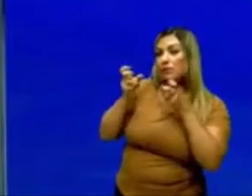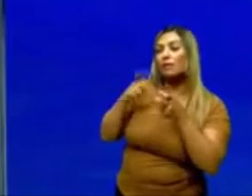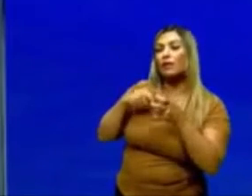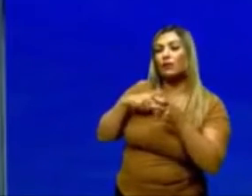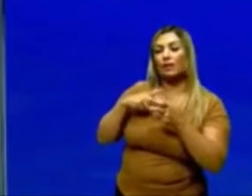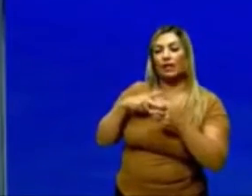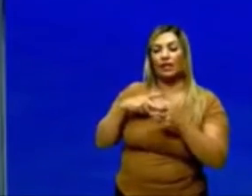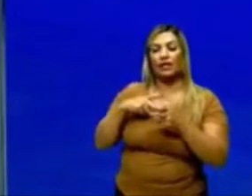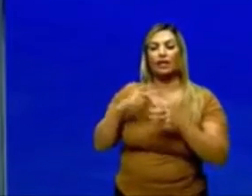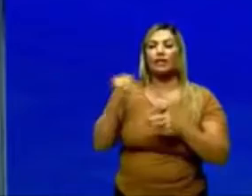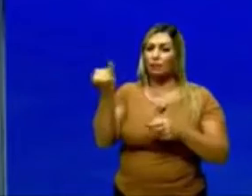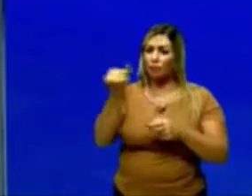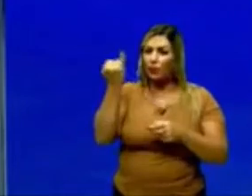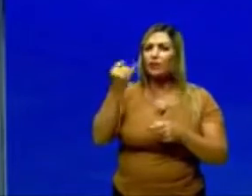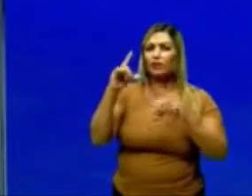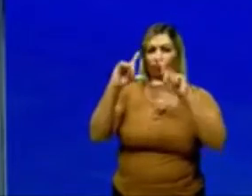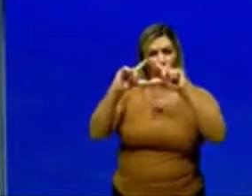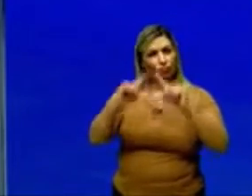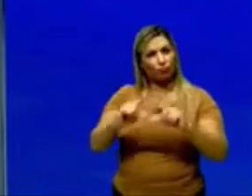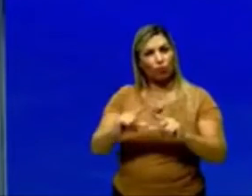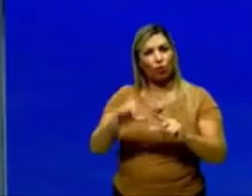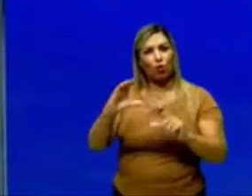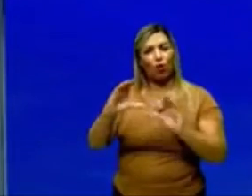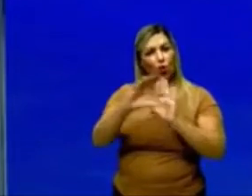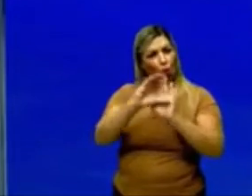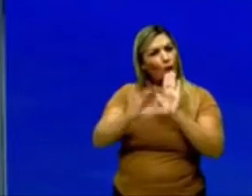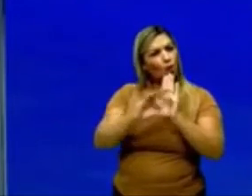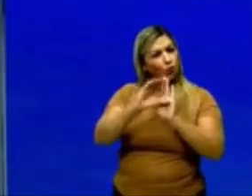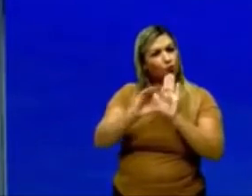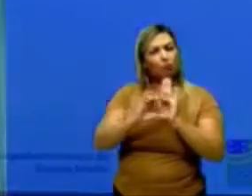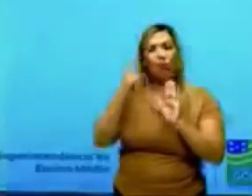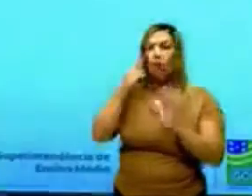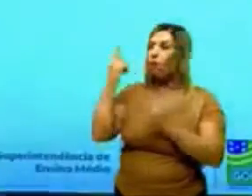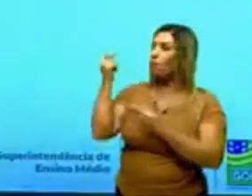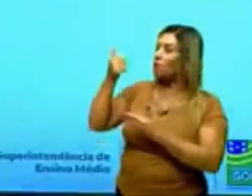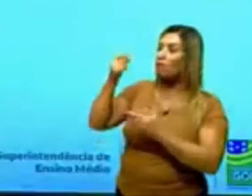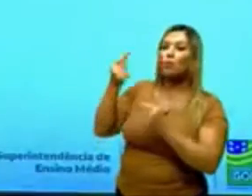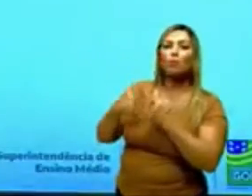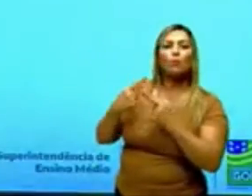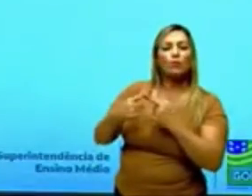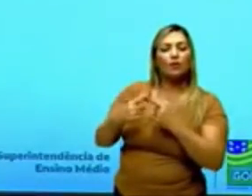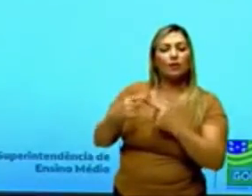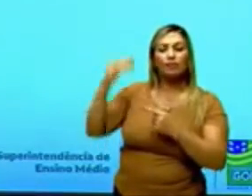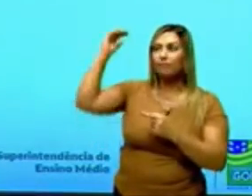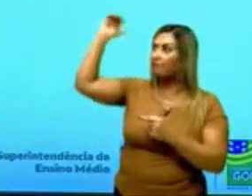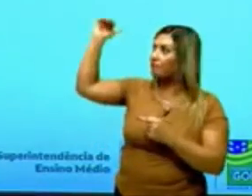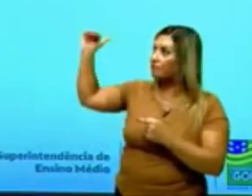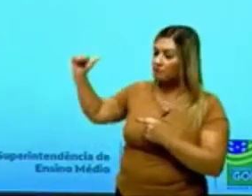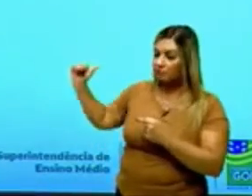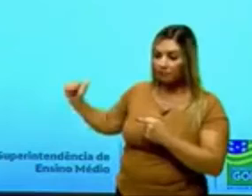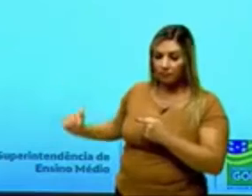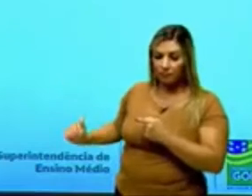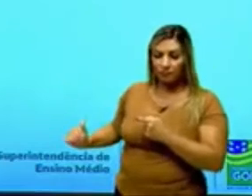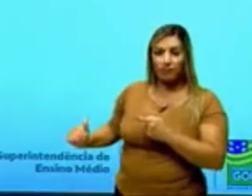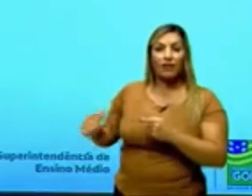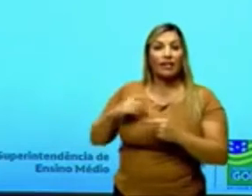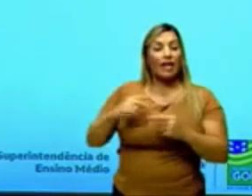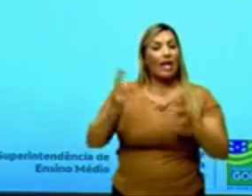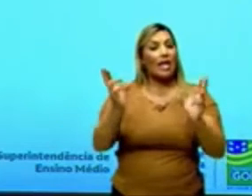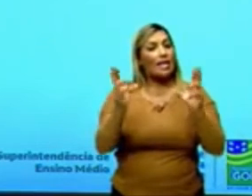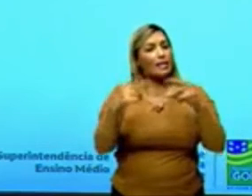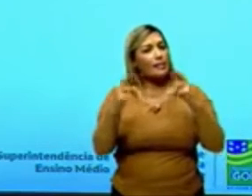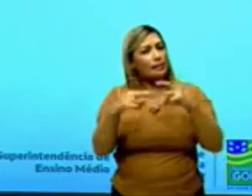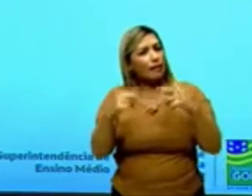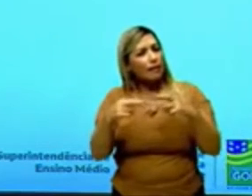são importantes, né, por que esses códigos? Em primeiro lugar, é porque esses plásticos, eles são recicláveis, eu